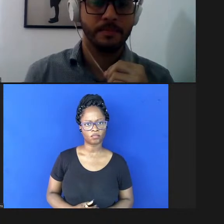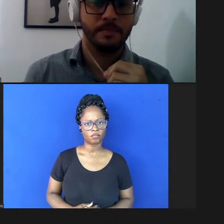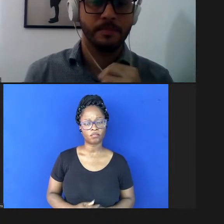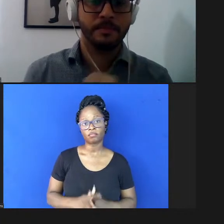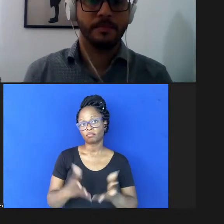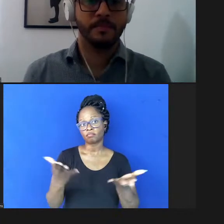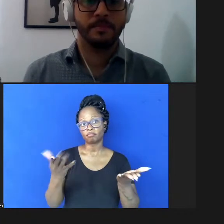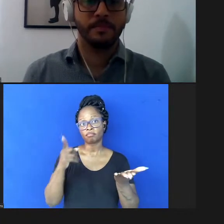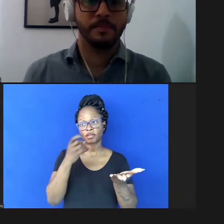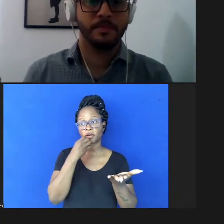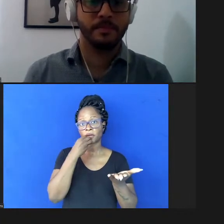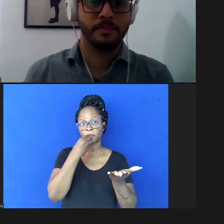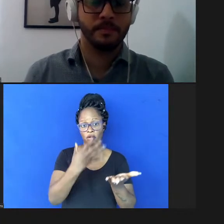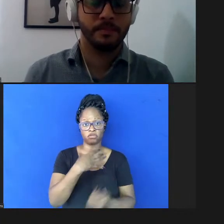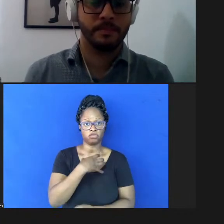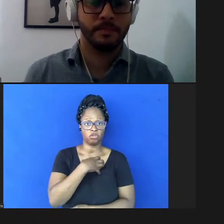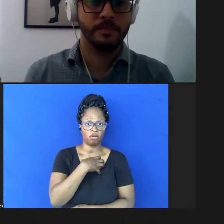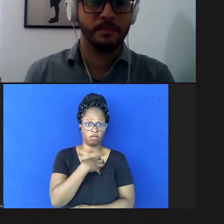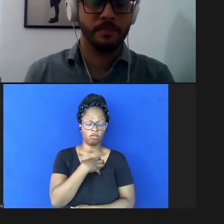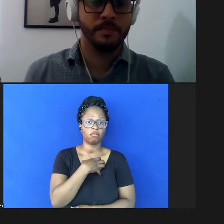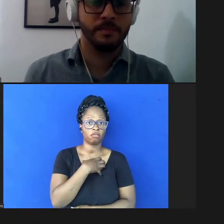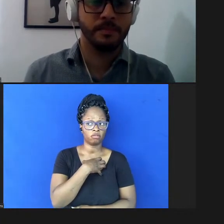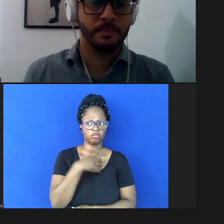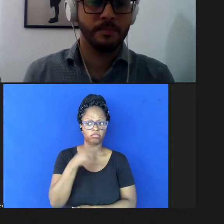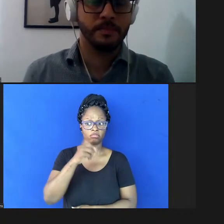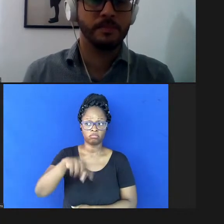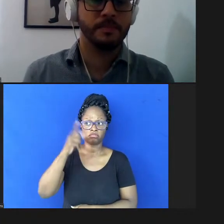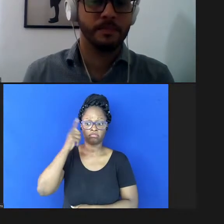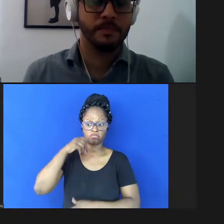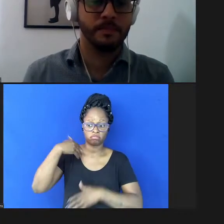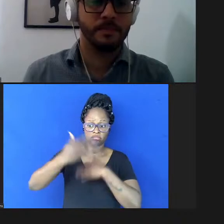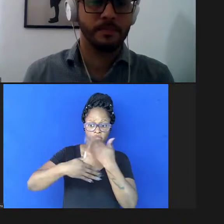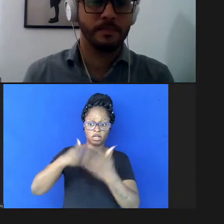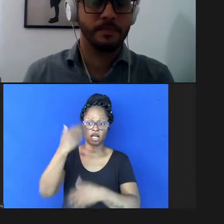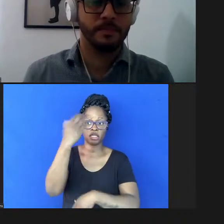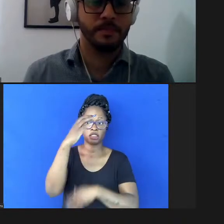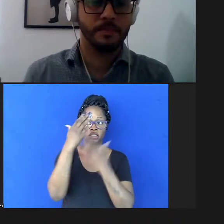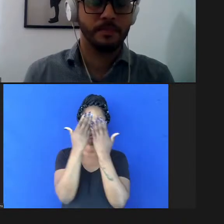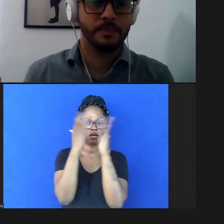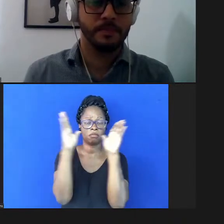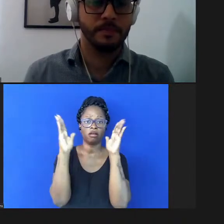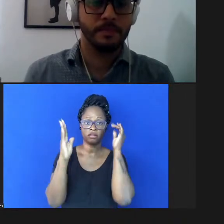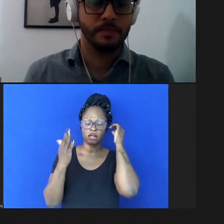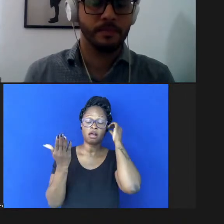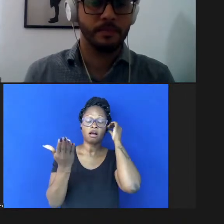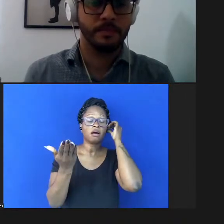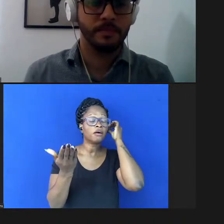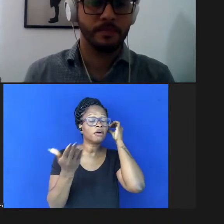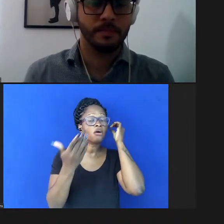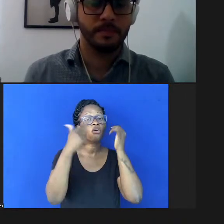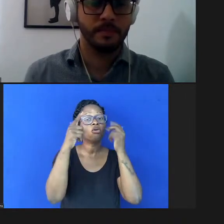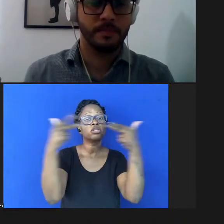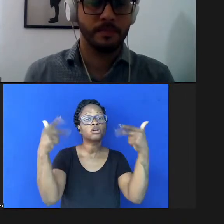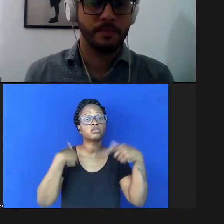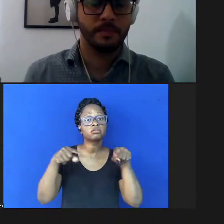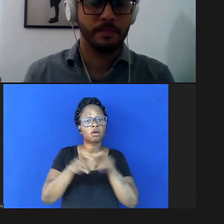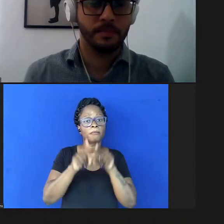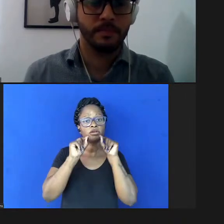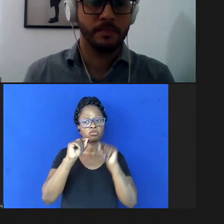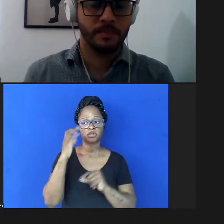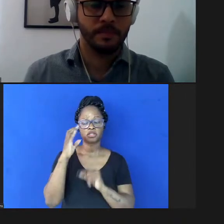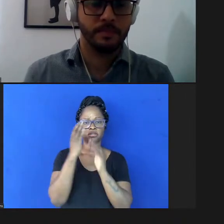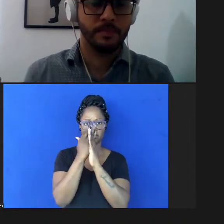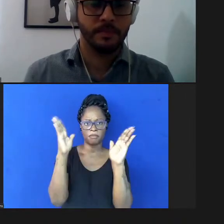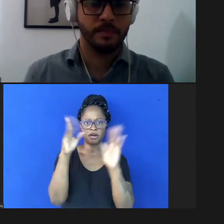é uma boa forma de progredir em direção à ciência aberta outra questão em relação à ciência aberta é que